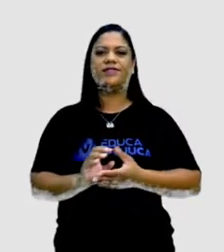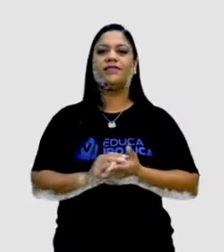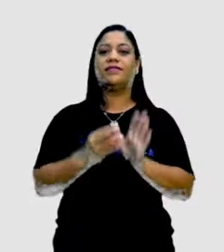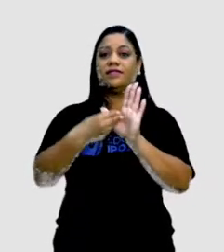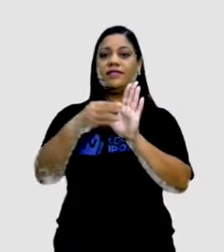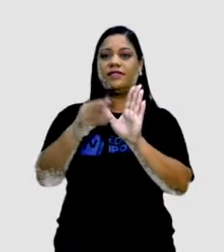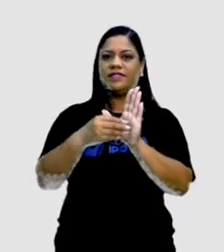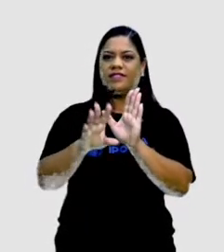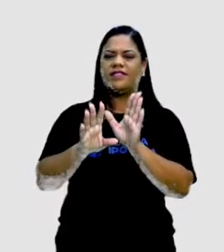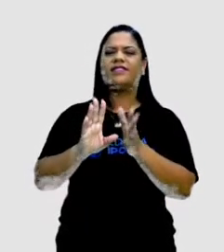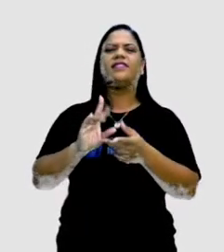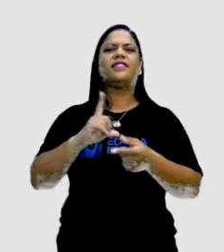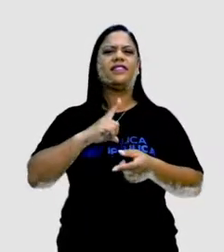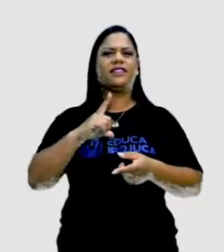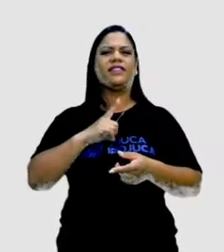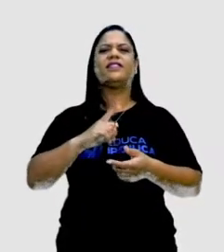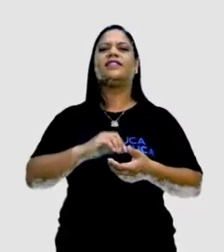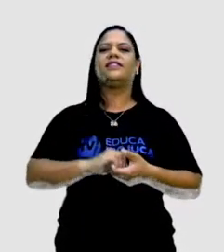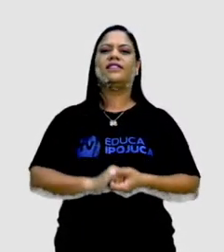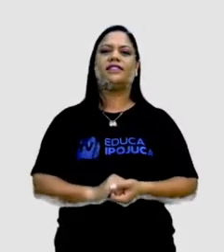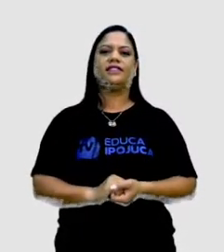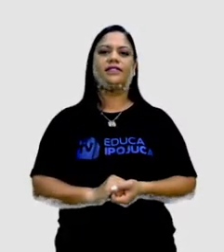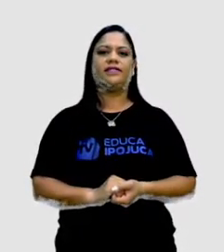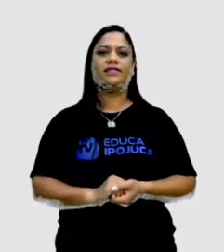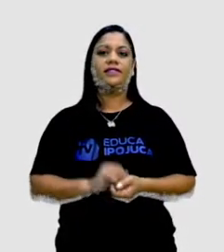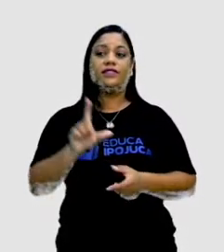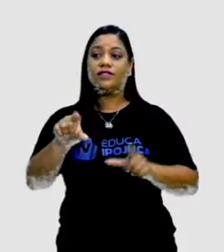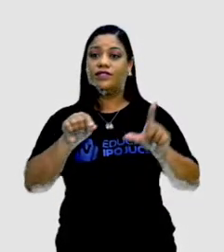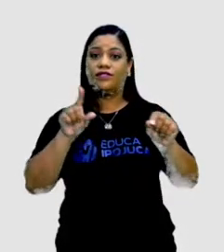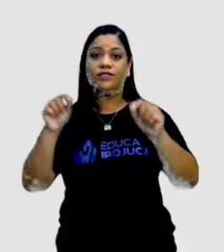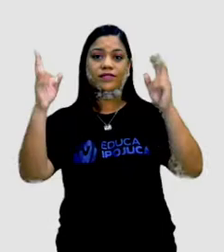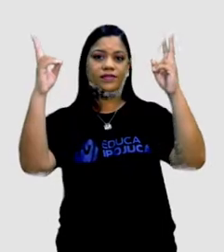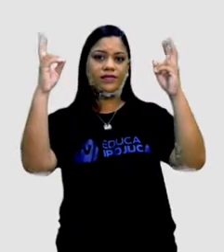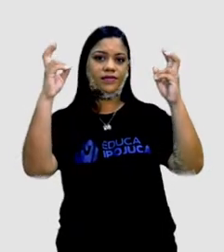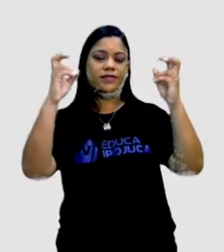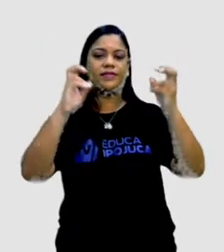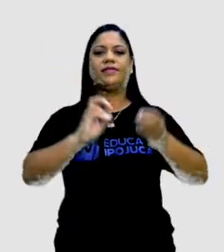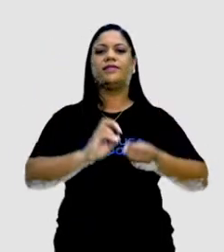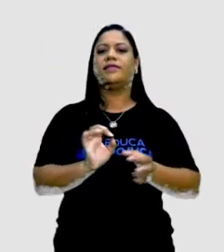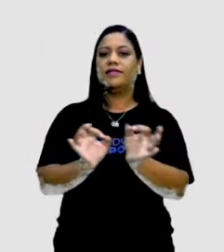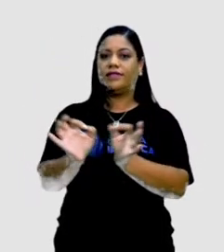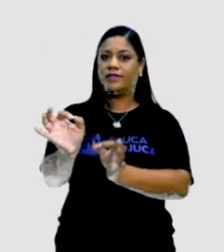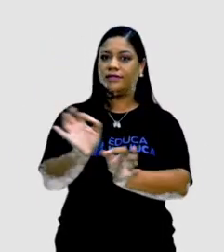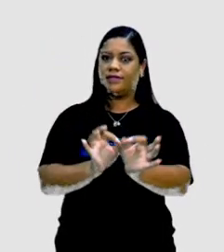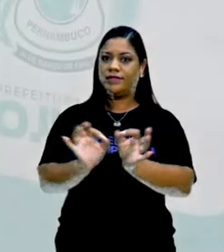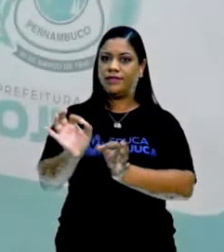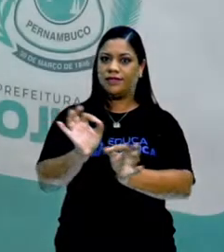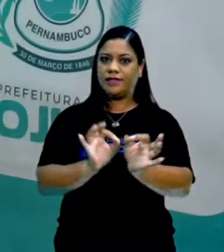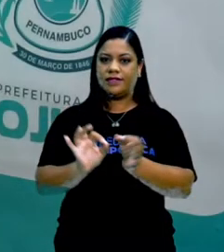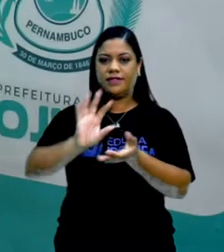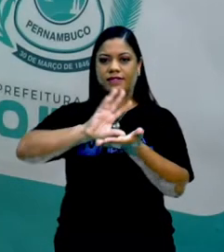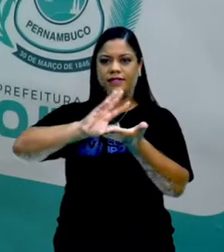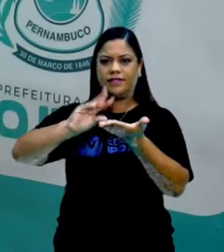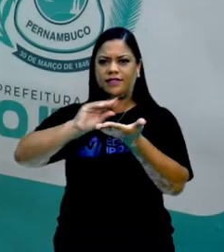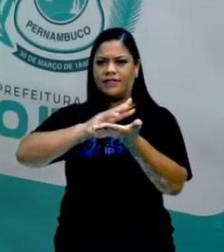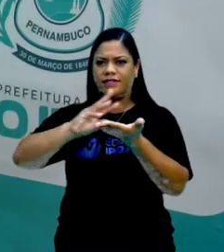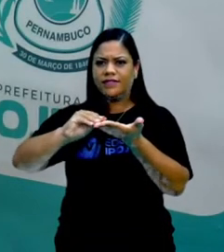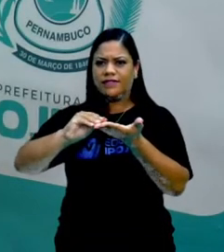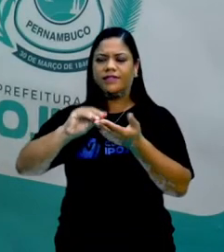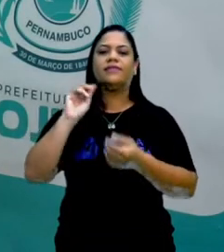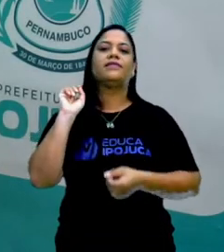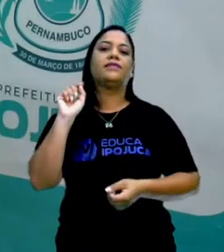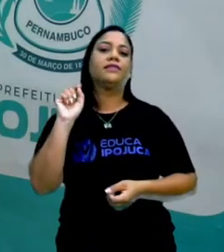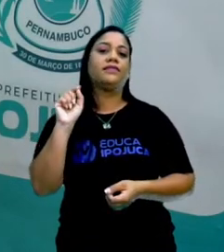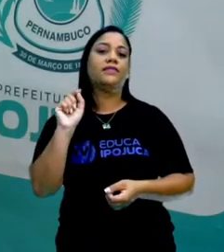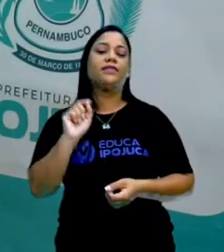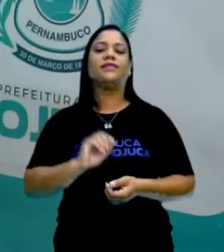Diversidade de ações que envolve segmentação, filtragem de conteúdo e organização de dados. O que é isso, gente?